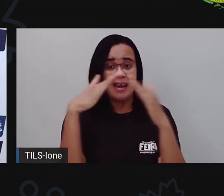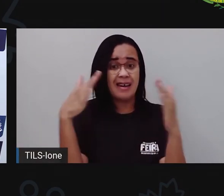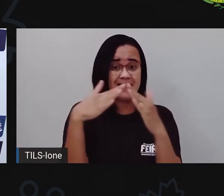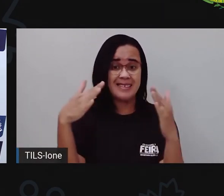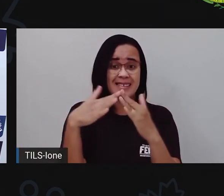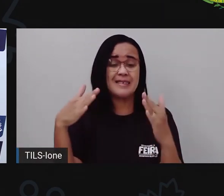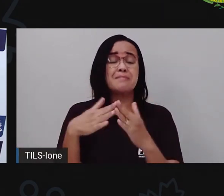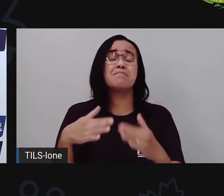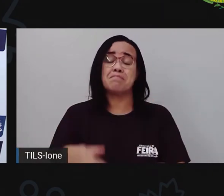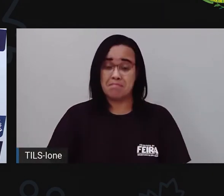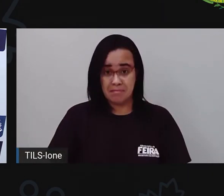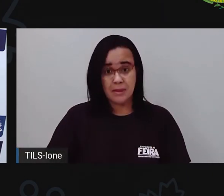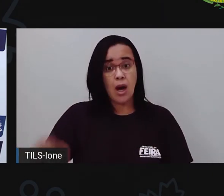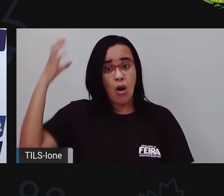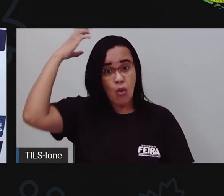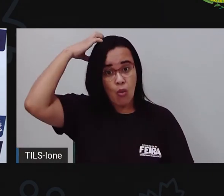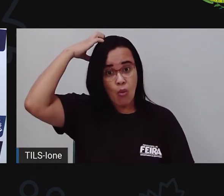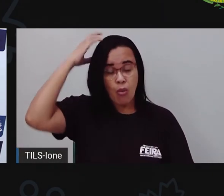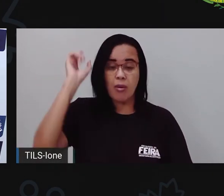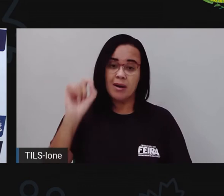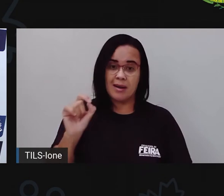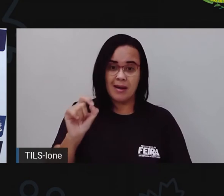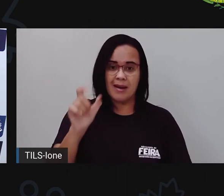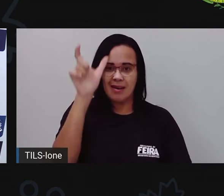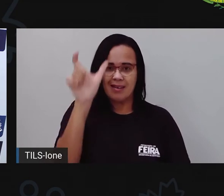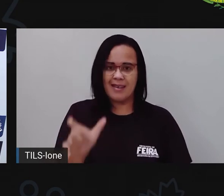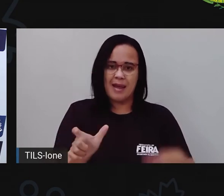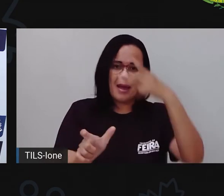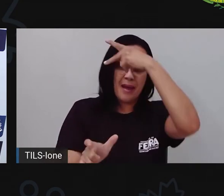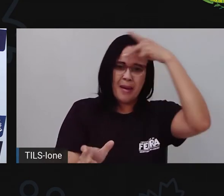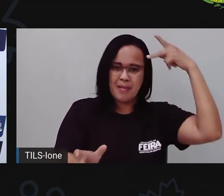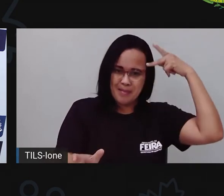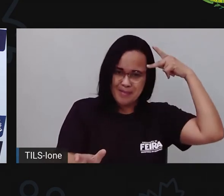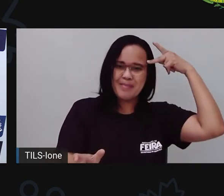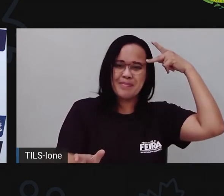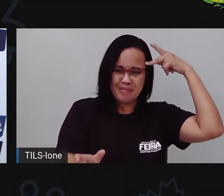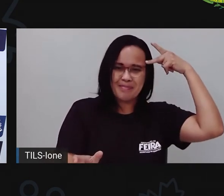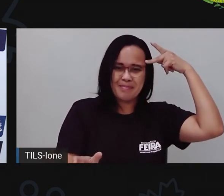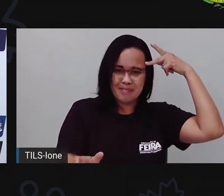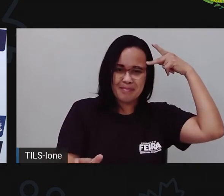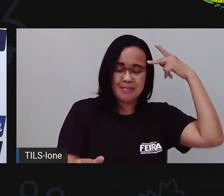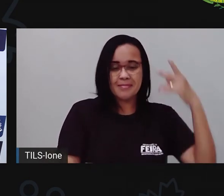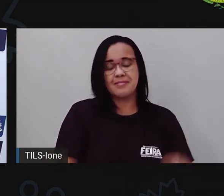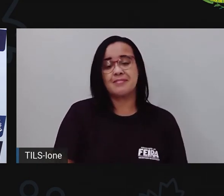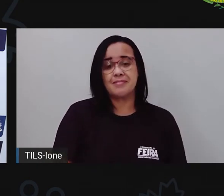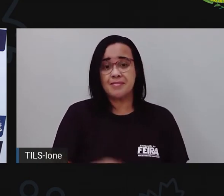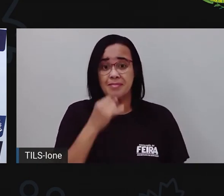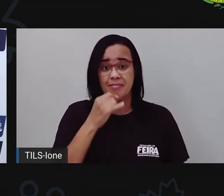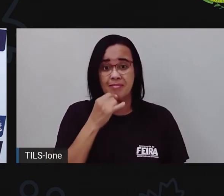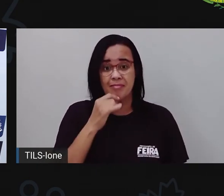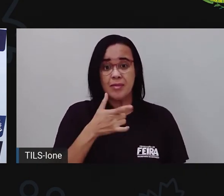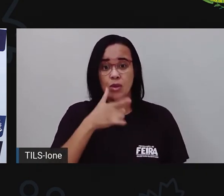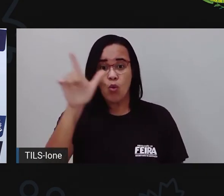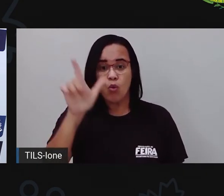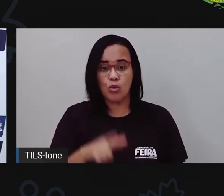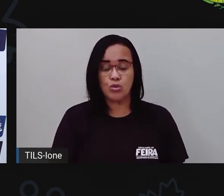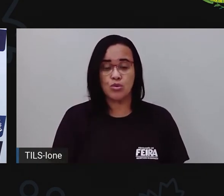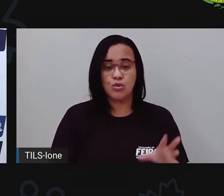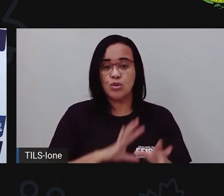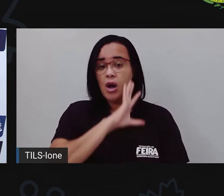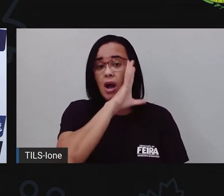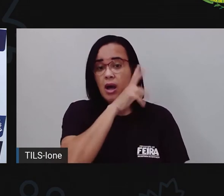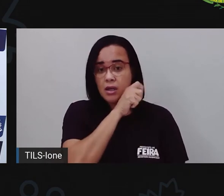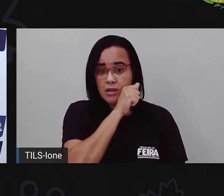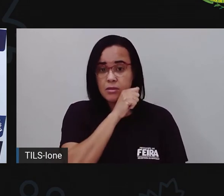Mas é a gente que está no lugar errado. Deixa eu ver um outro animal que a gente também, às vezes, não entende.